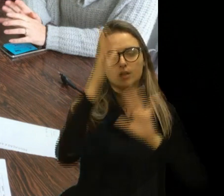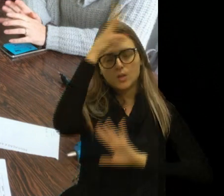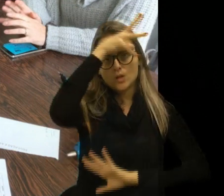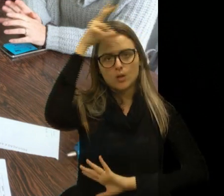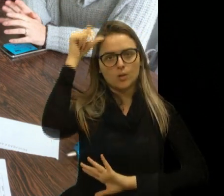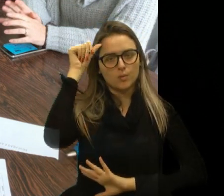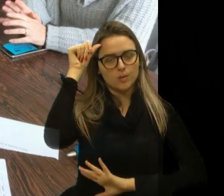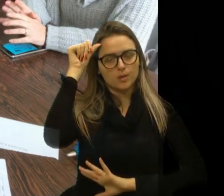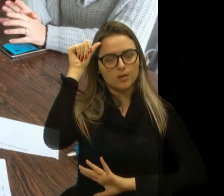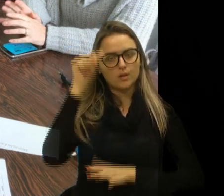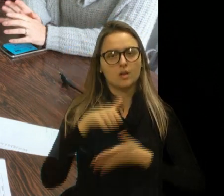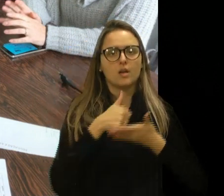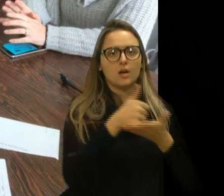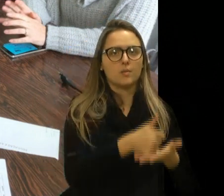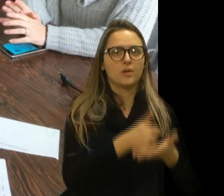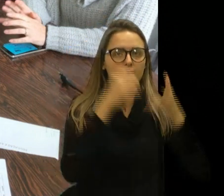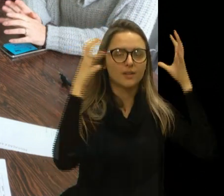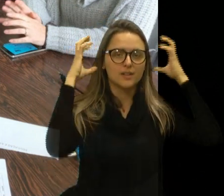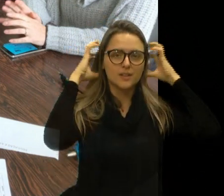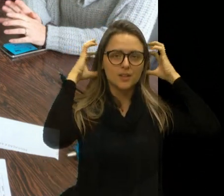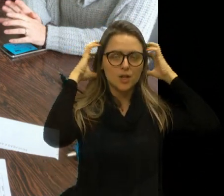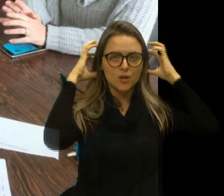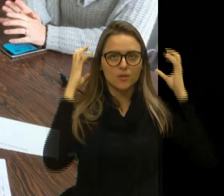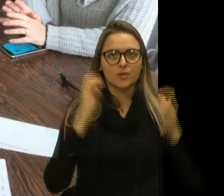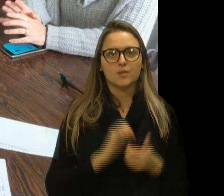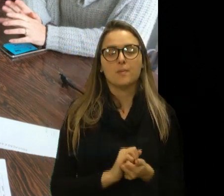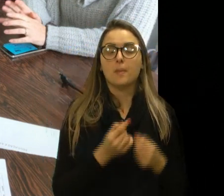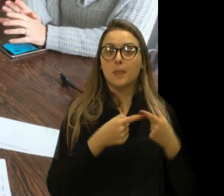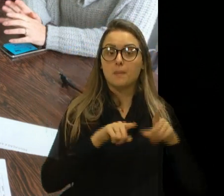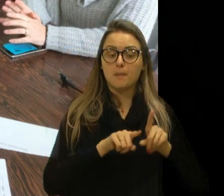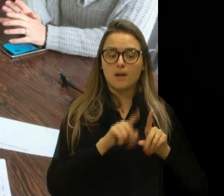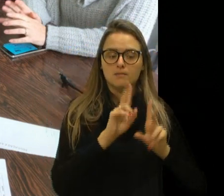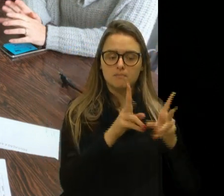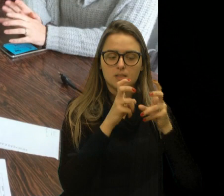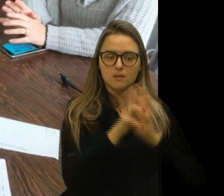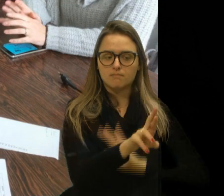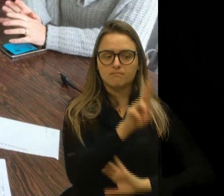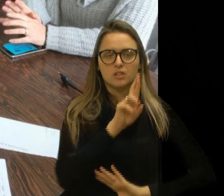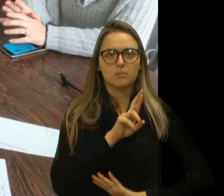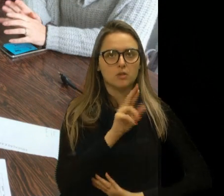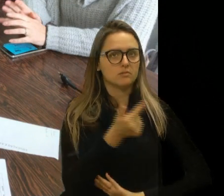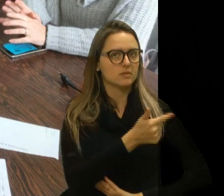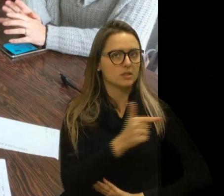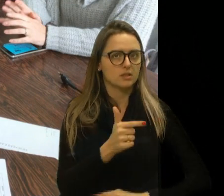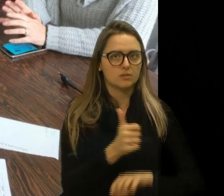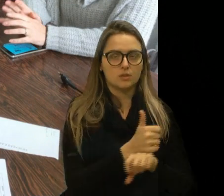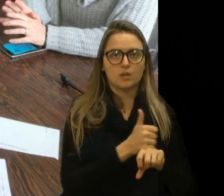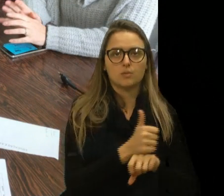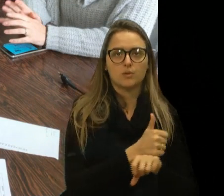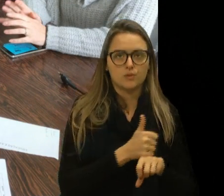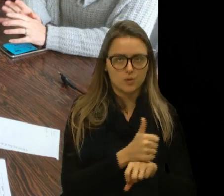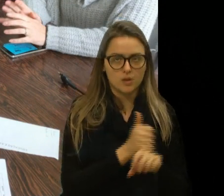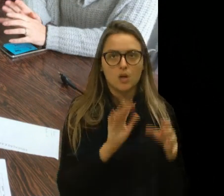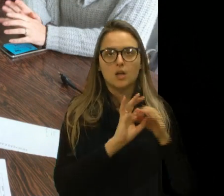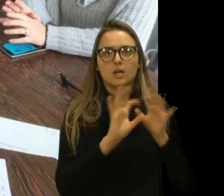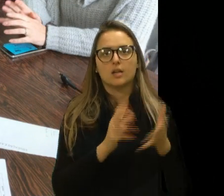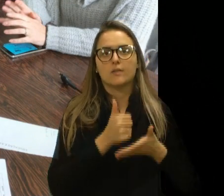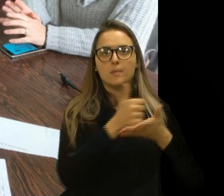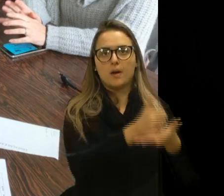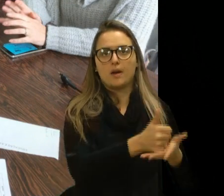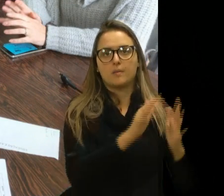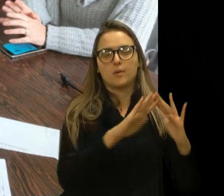a fonoaudiólogo, mas receberam o retorno de que não há um profissional disponível no momento.